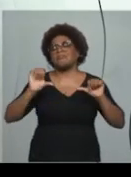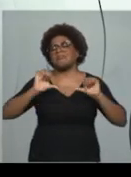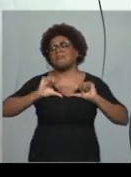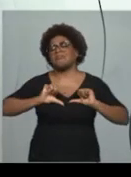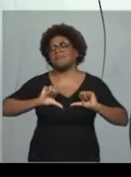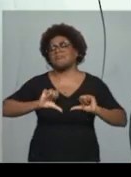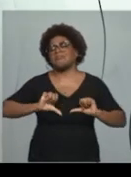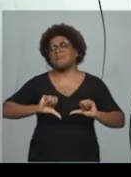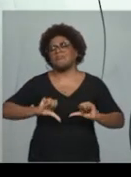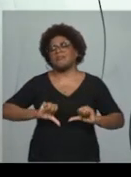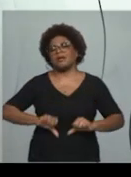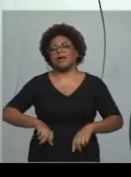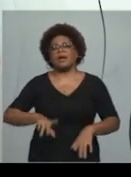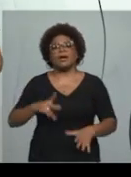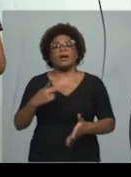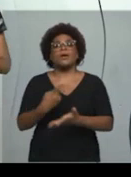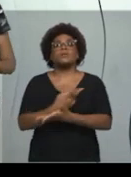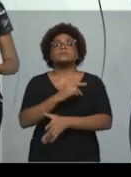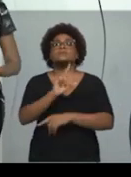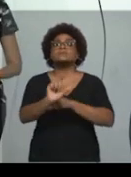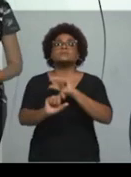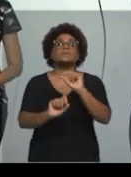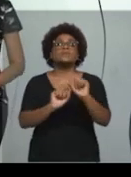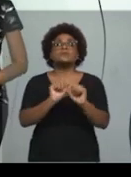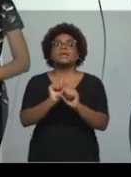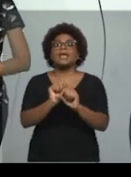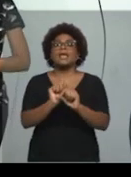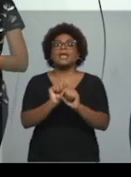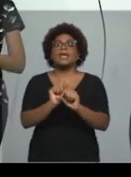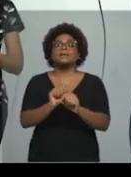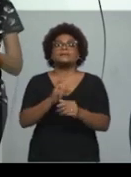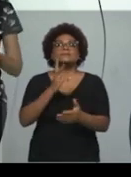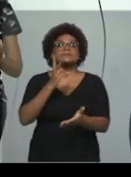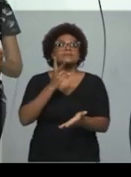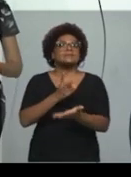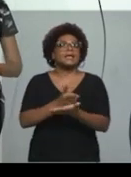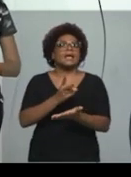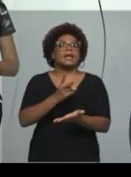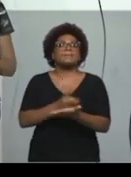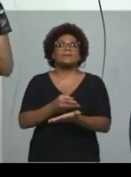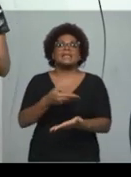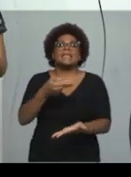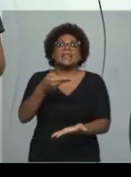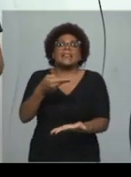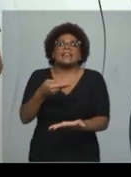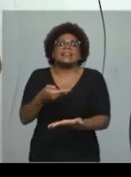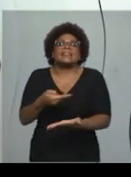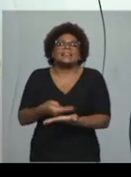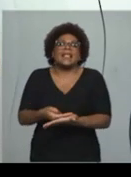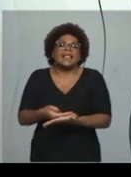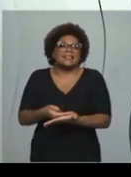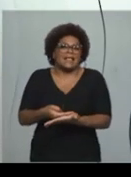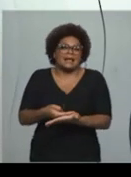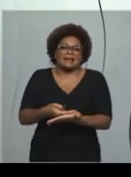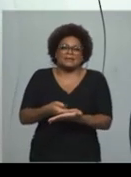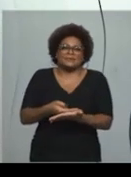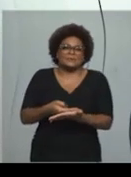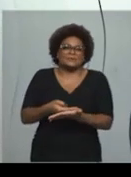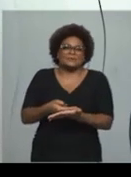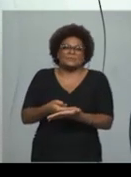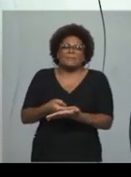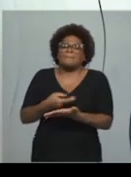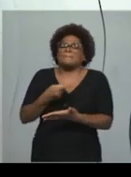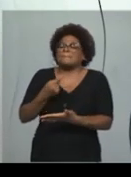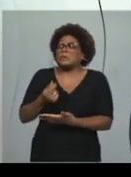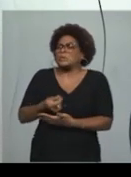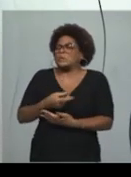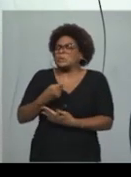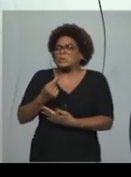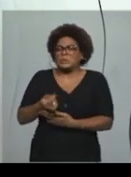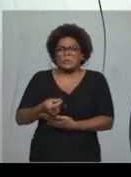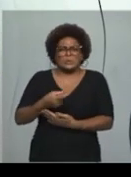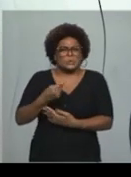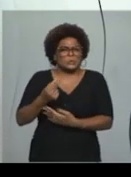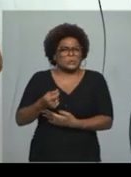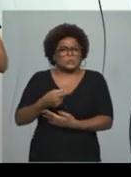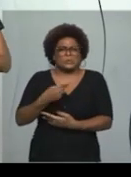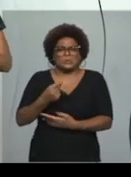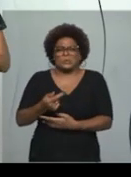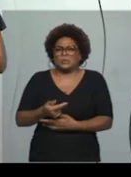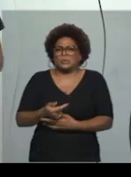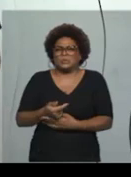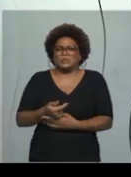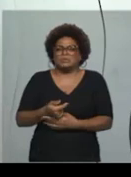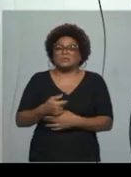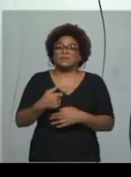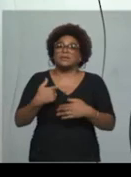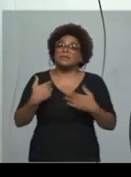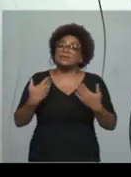muito tempo internado, a saída que ele tinha para poder passar esse tempo, ou às vezes porque ele estava muito